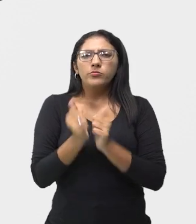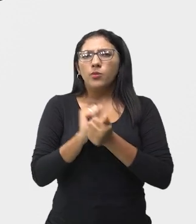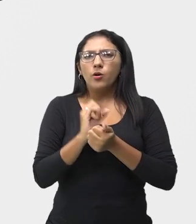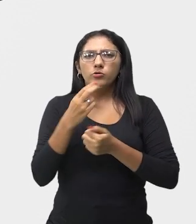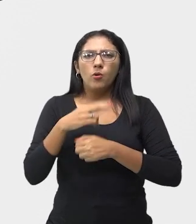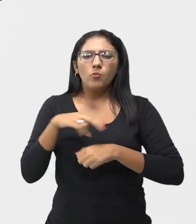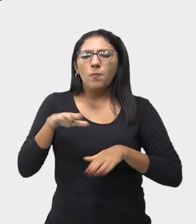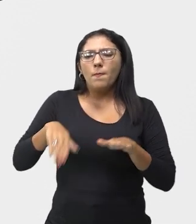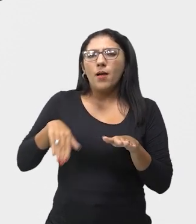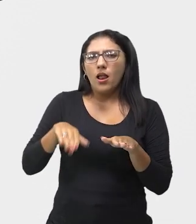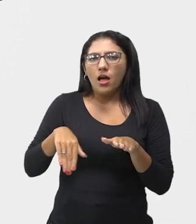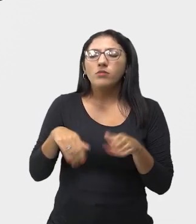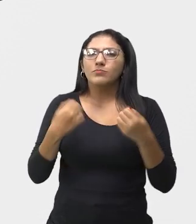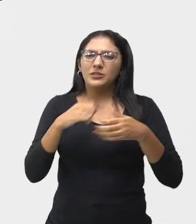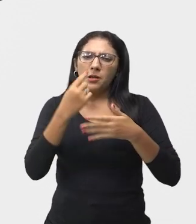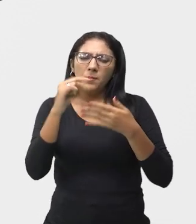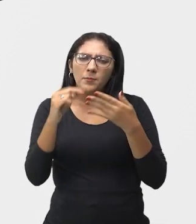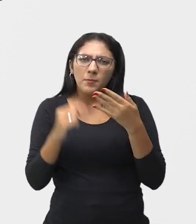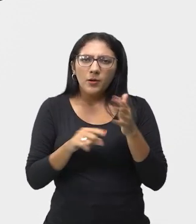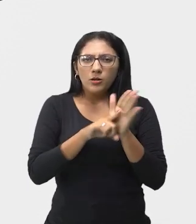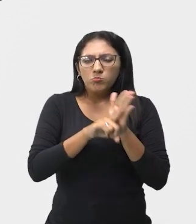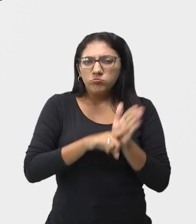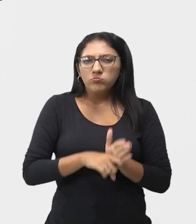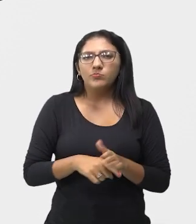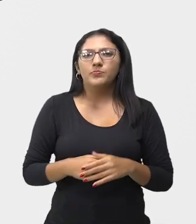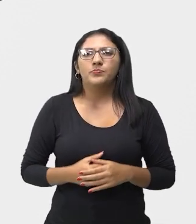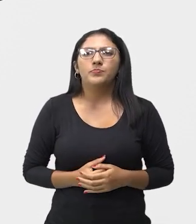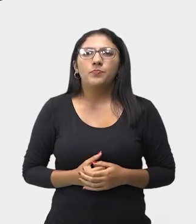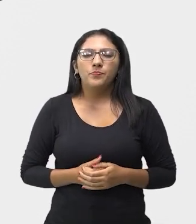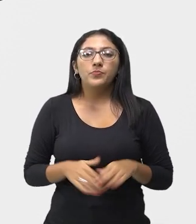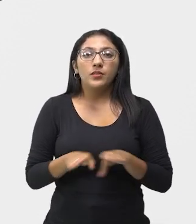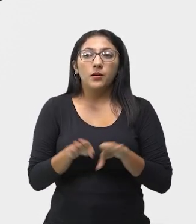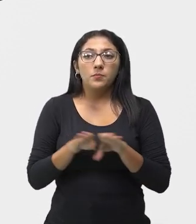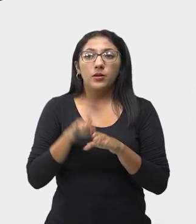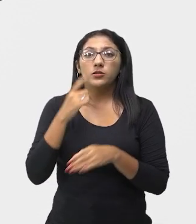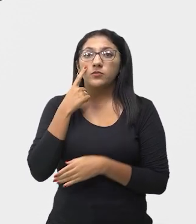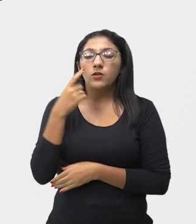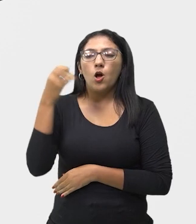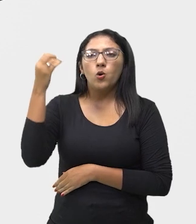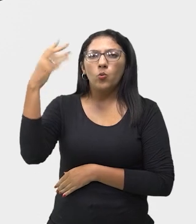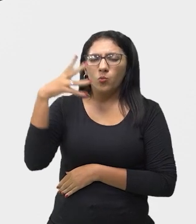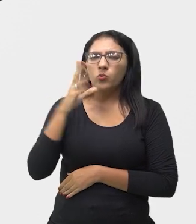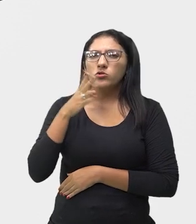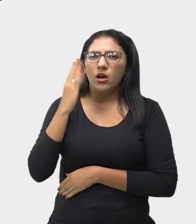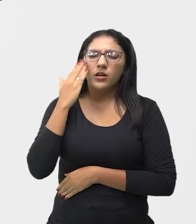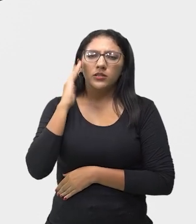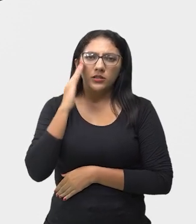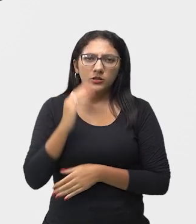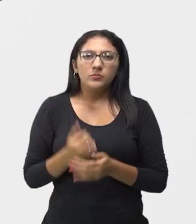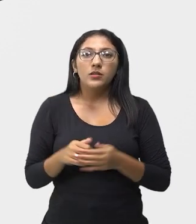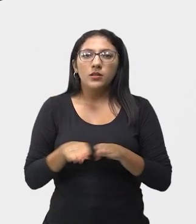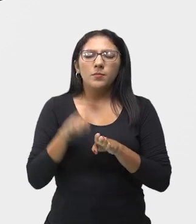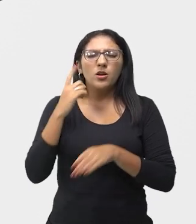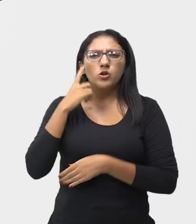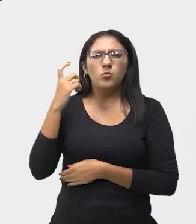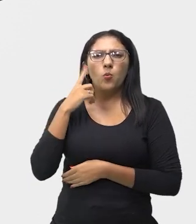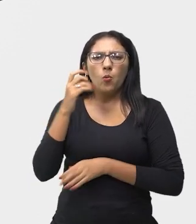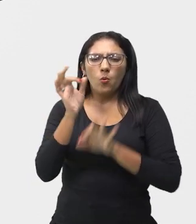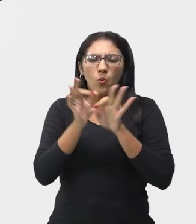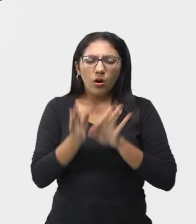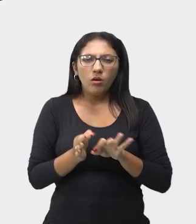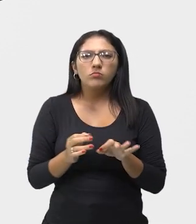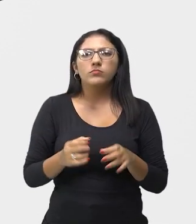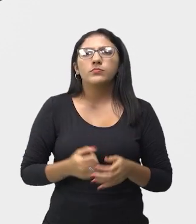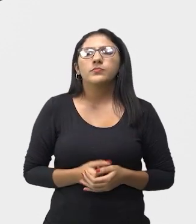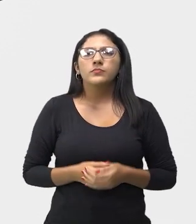praia? Então, ele tem que fazer todo um estudo. A luz, que é a iluminação que nós já falamos. O som, que é a sonoplastia. E